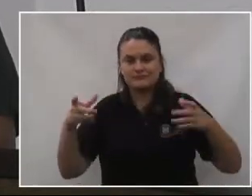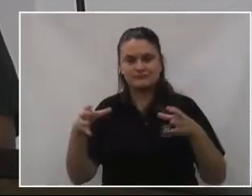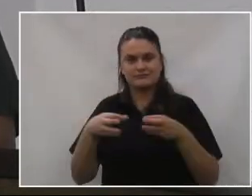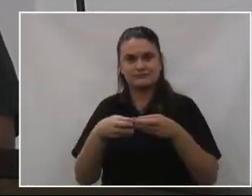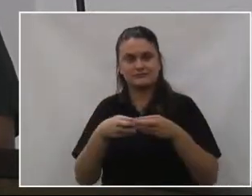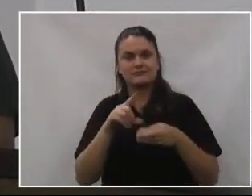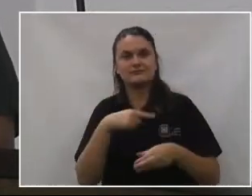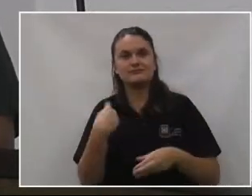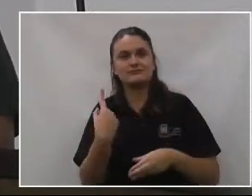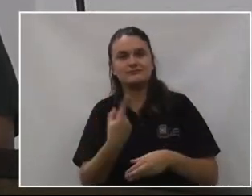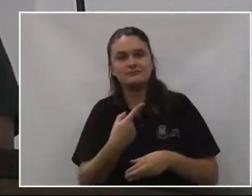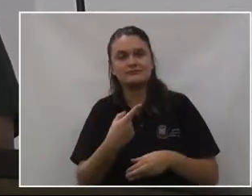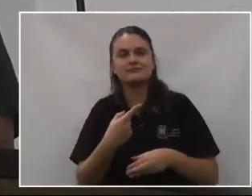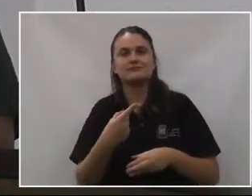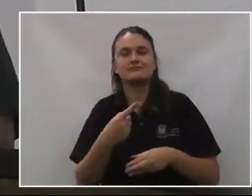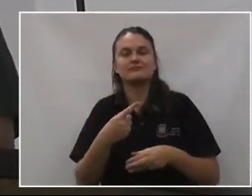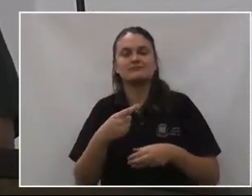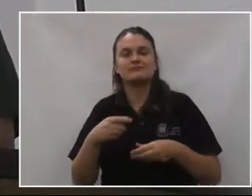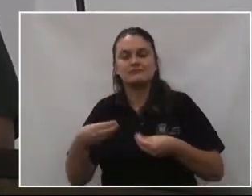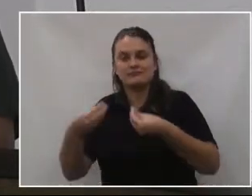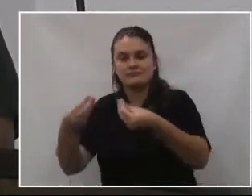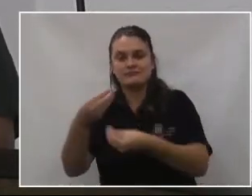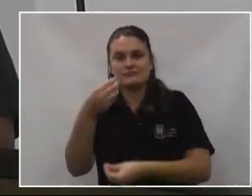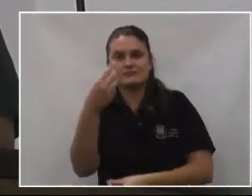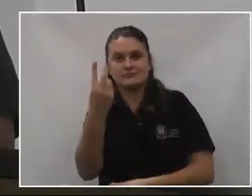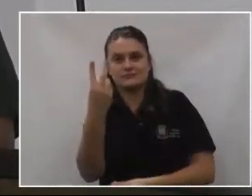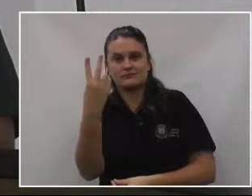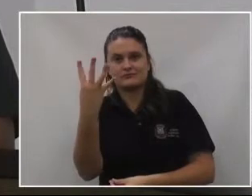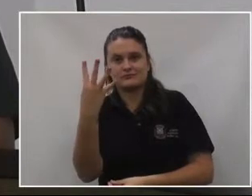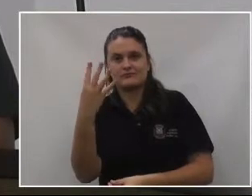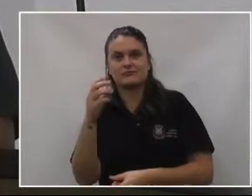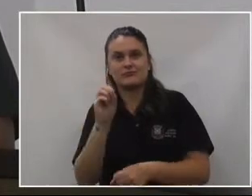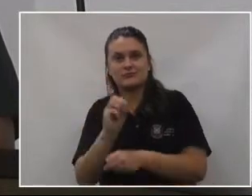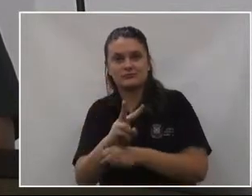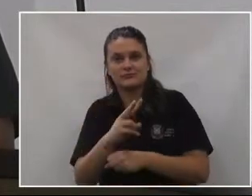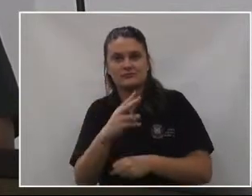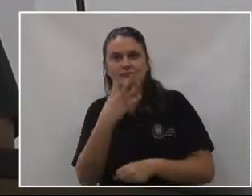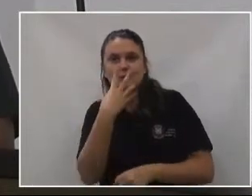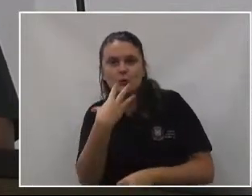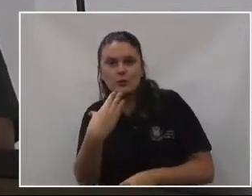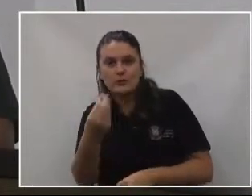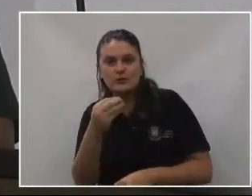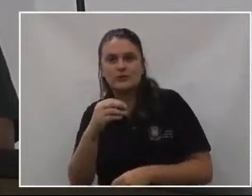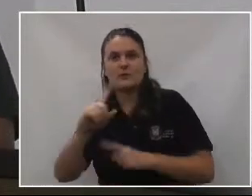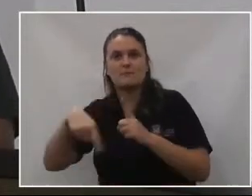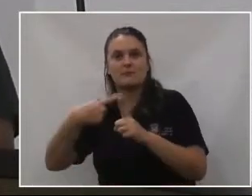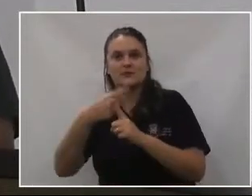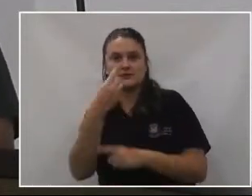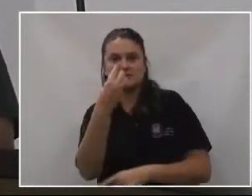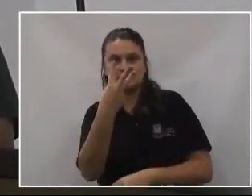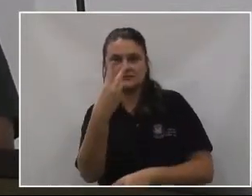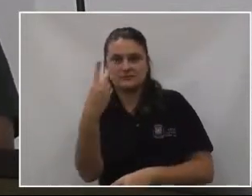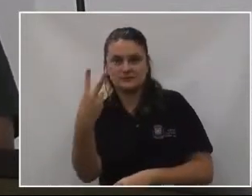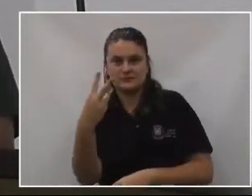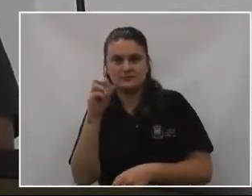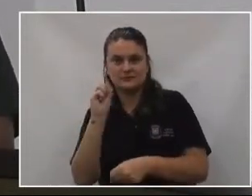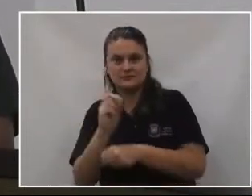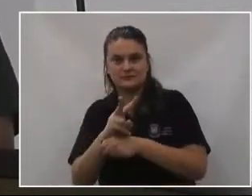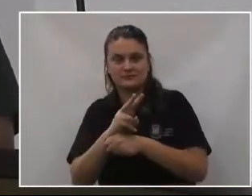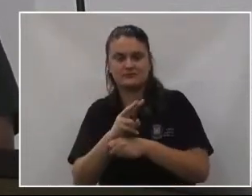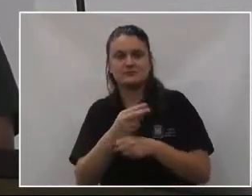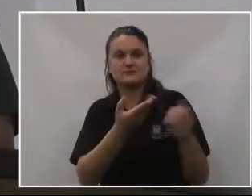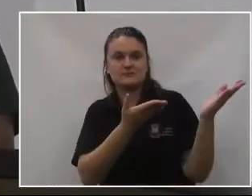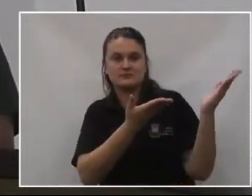pudemos aumentar mais 24 vagas para Lubinho, e mais 32 vagas para escoteiros e escoteiras, com